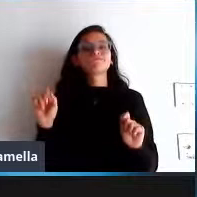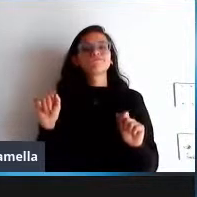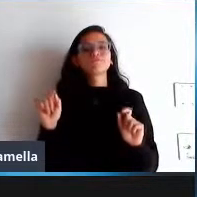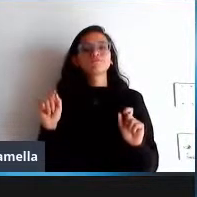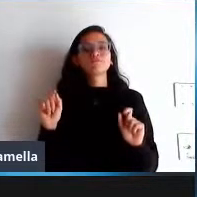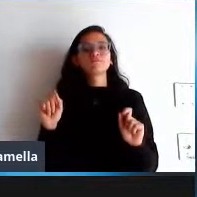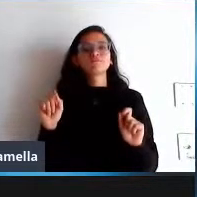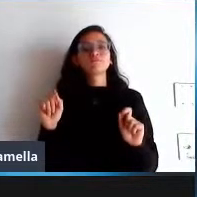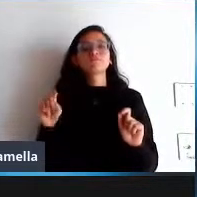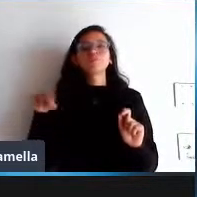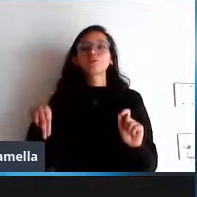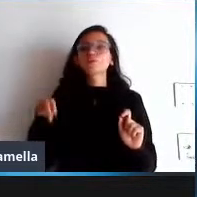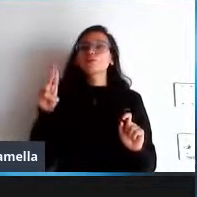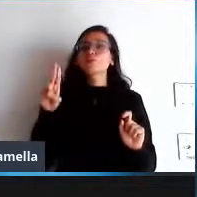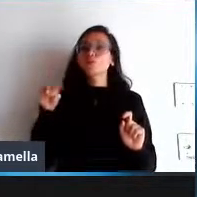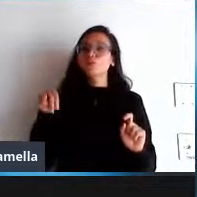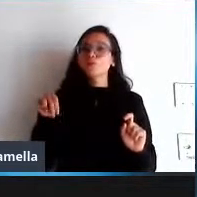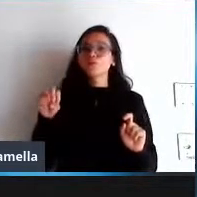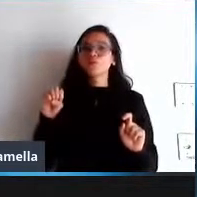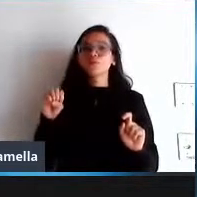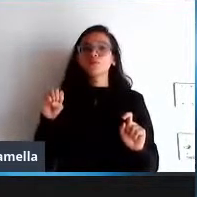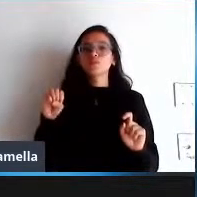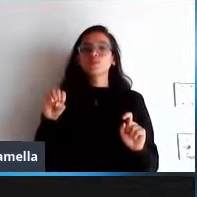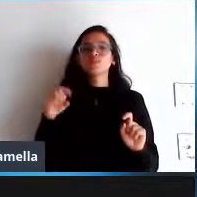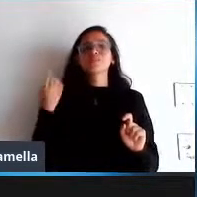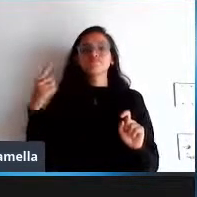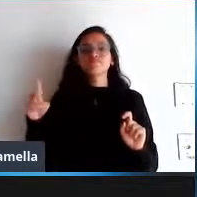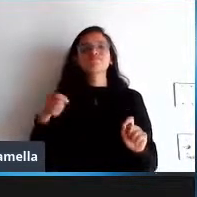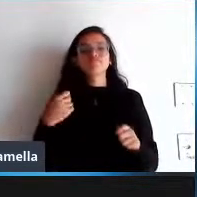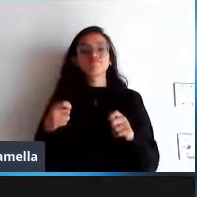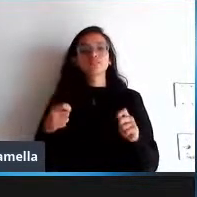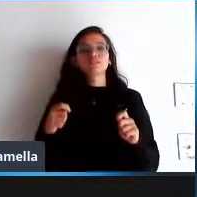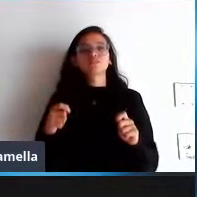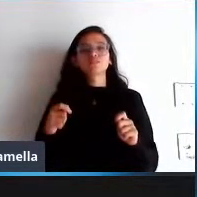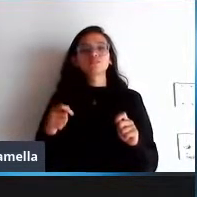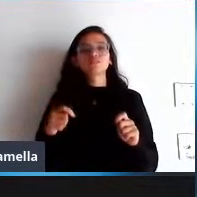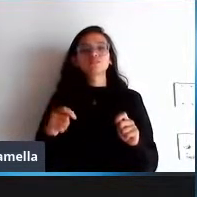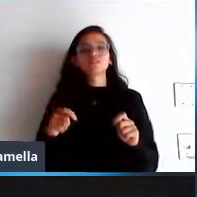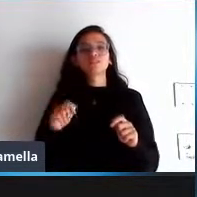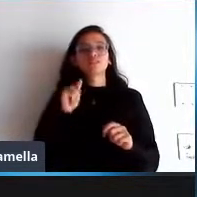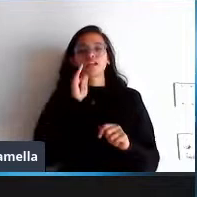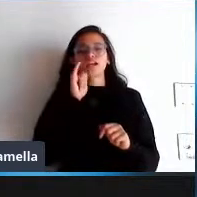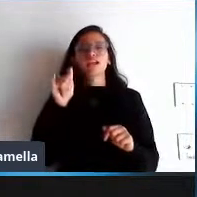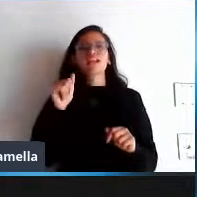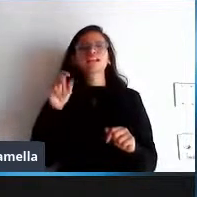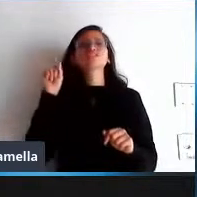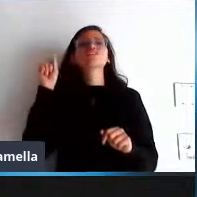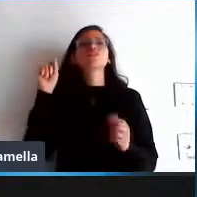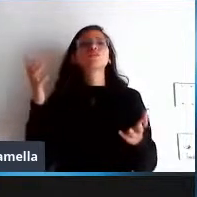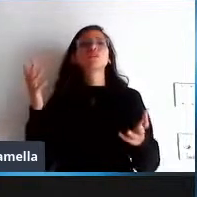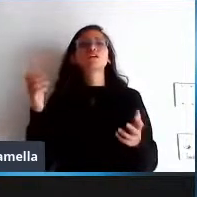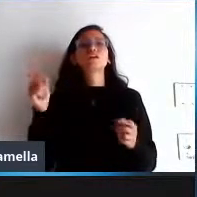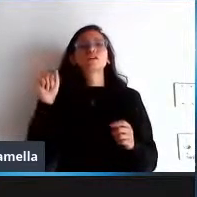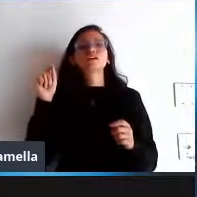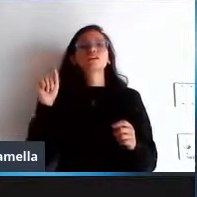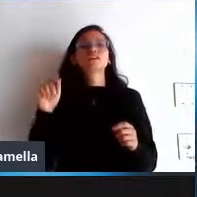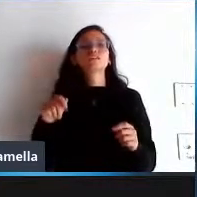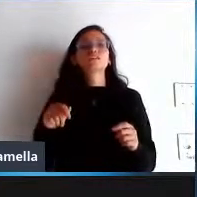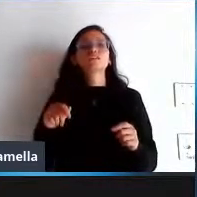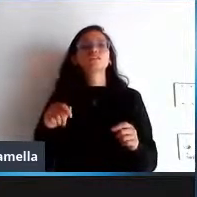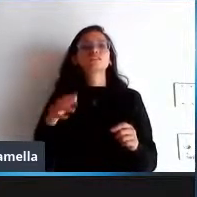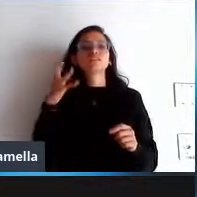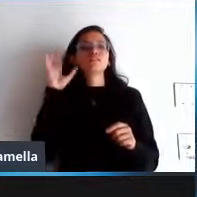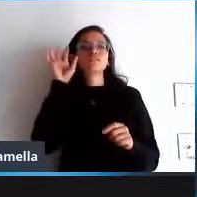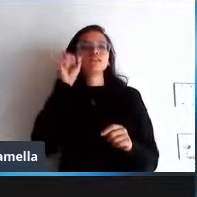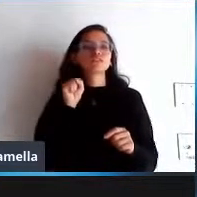tem que ser em sorteio então tá então beleza não sei ele disse o que vai doar para outro ele em